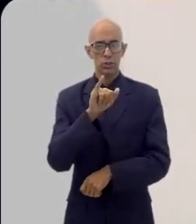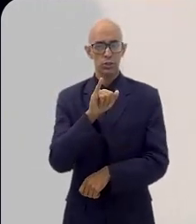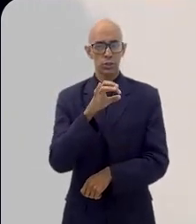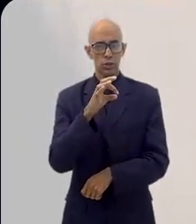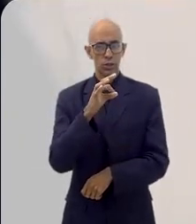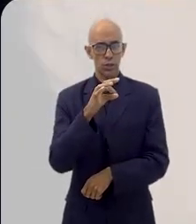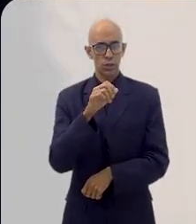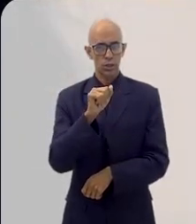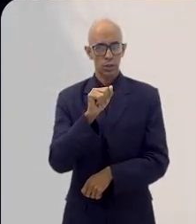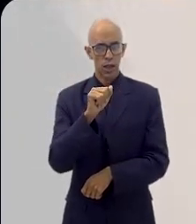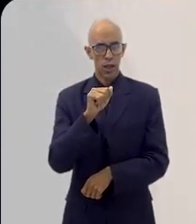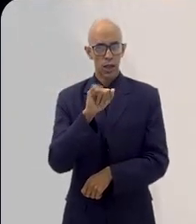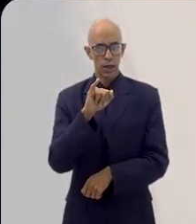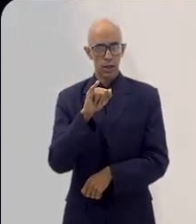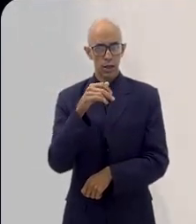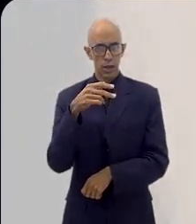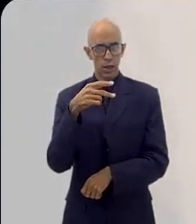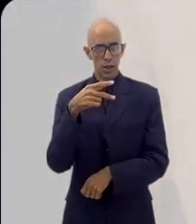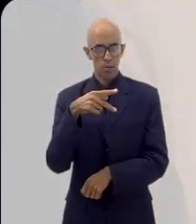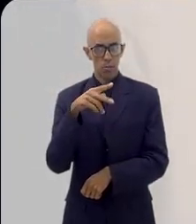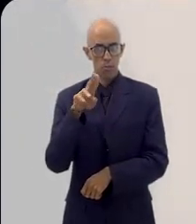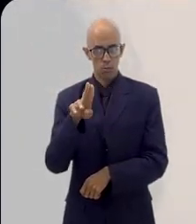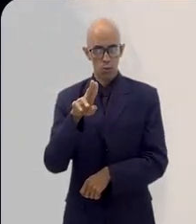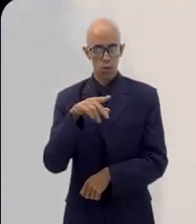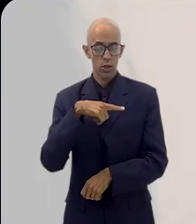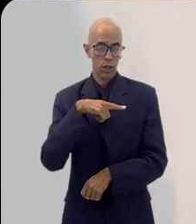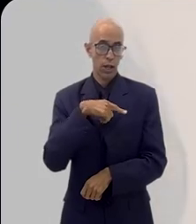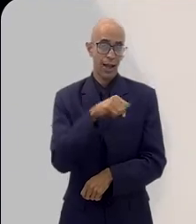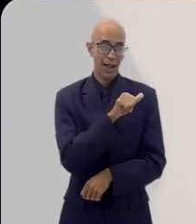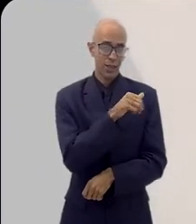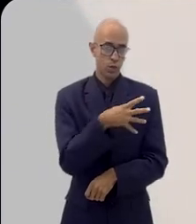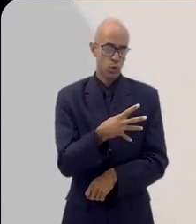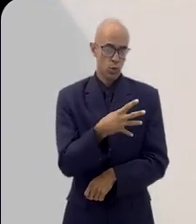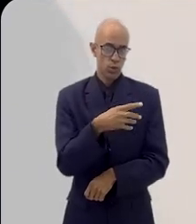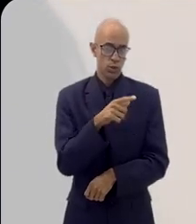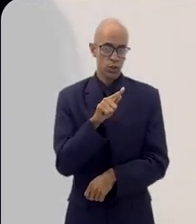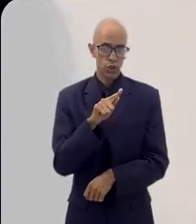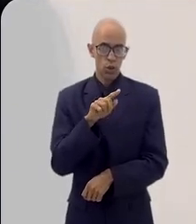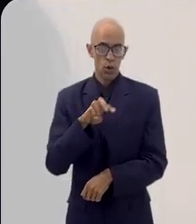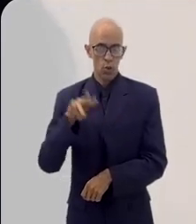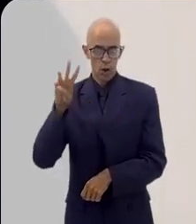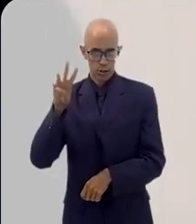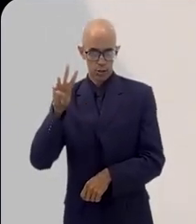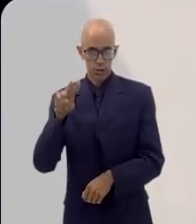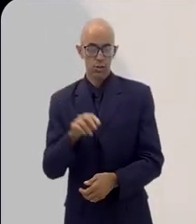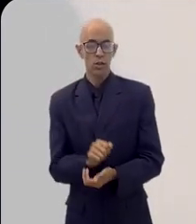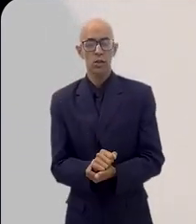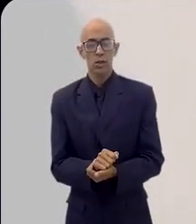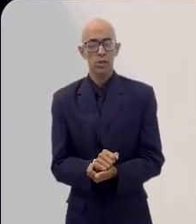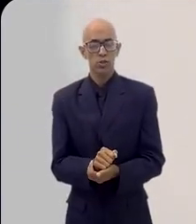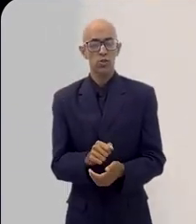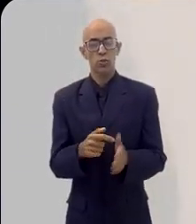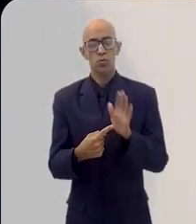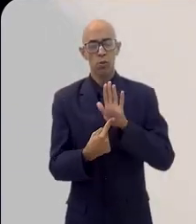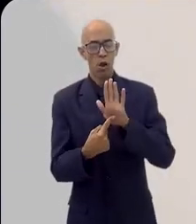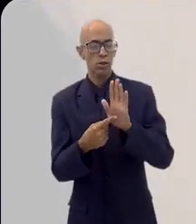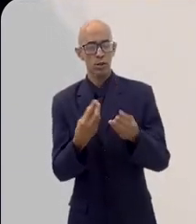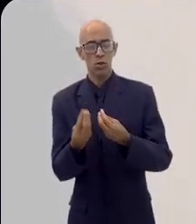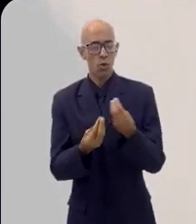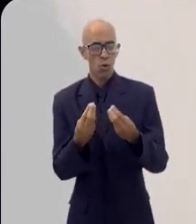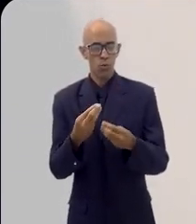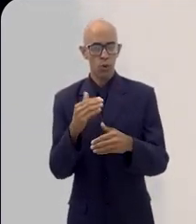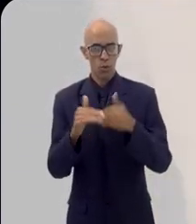de Itaipu, por exemplo, mais de 14 gigawatts, né, com essa soma. Então, isso mostra o crescimento forte da